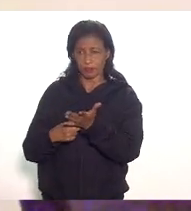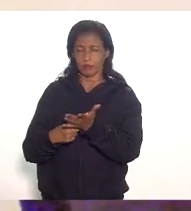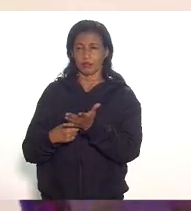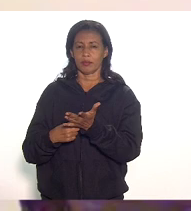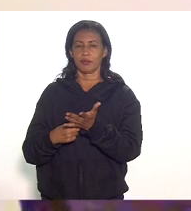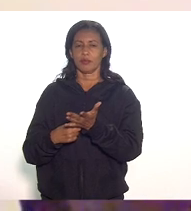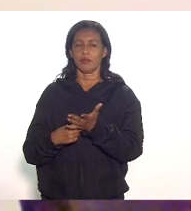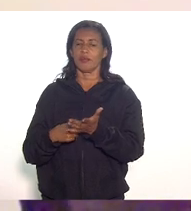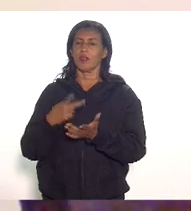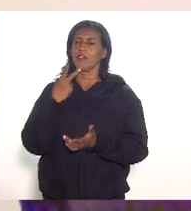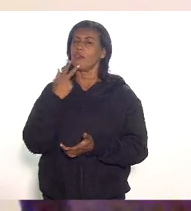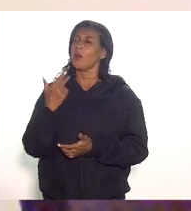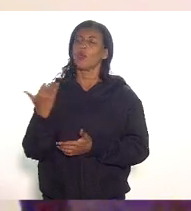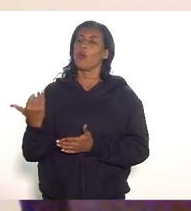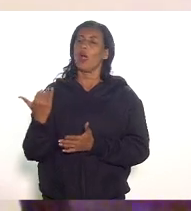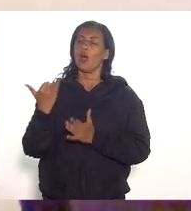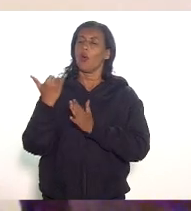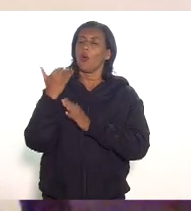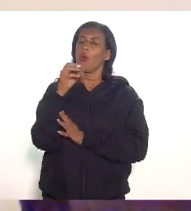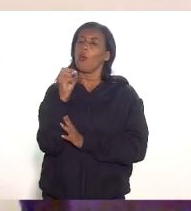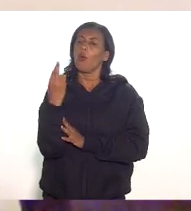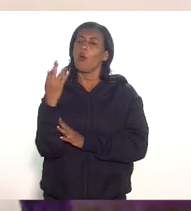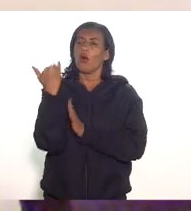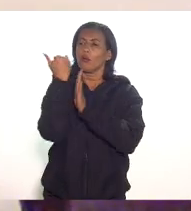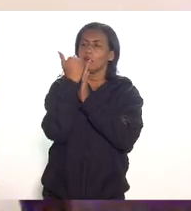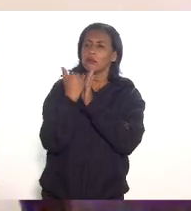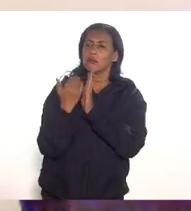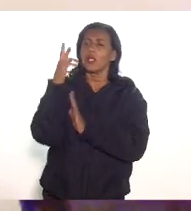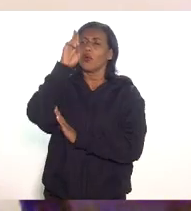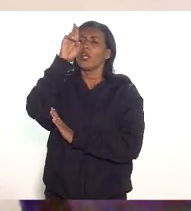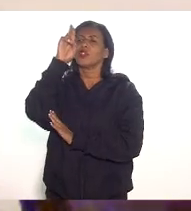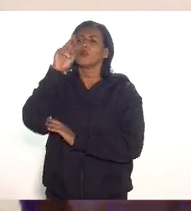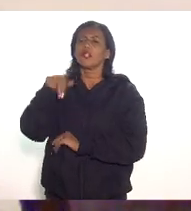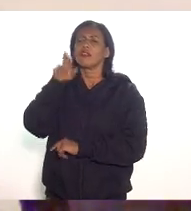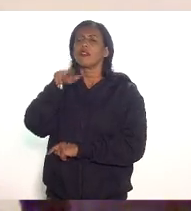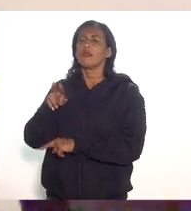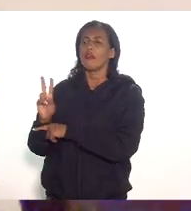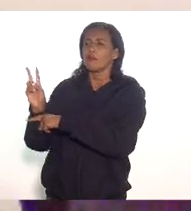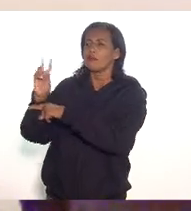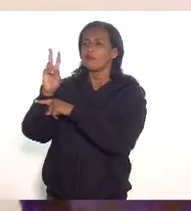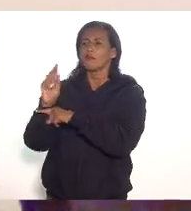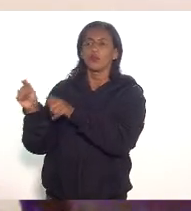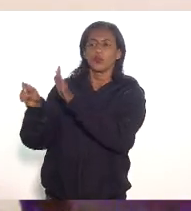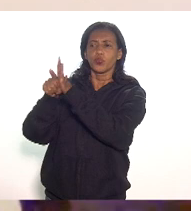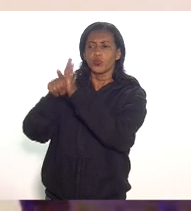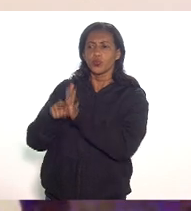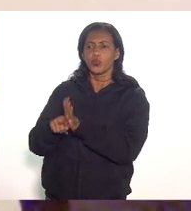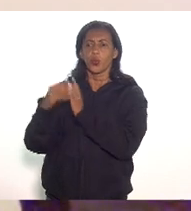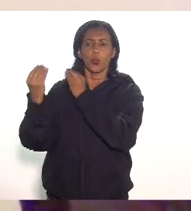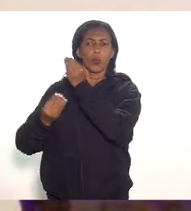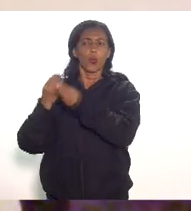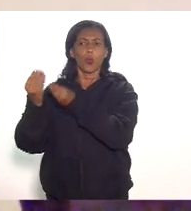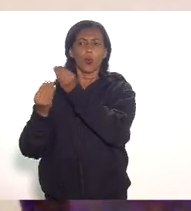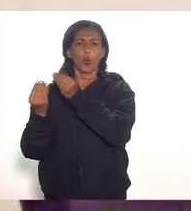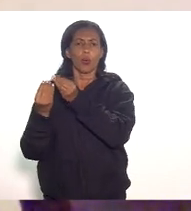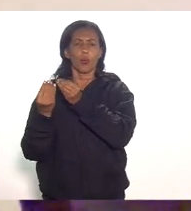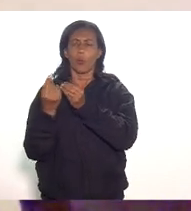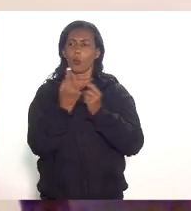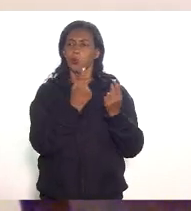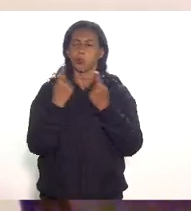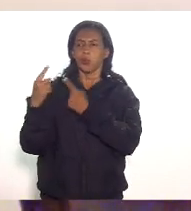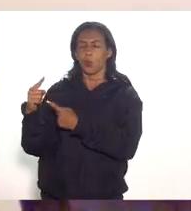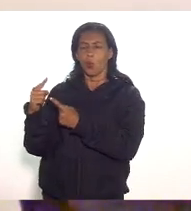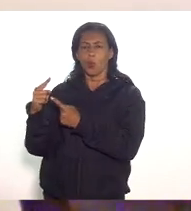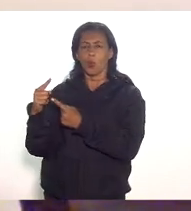dizer qual é o órgão gestor desse benefício quem é que vai fiscalizar como é que vão ser estabelecidas essas contrapartidas para